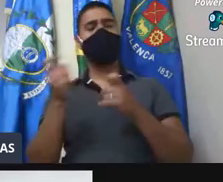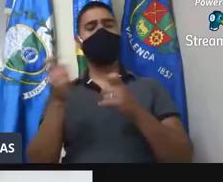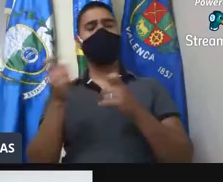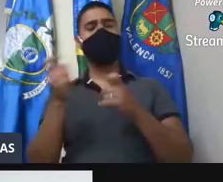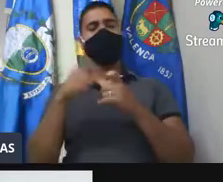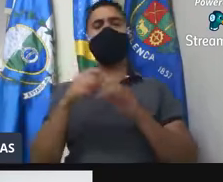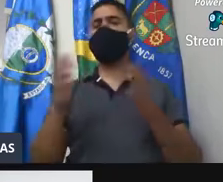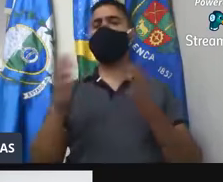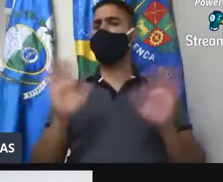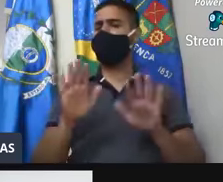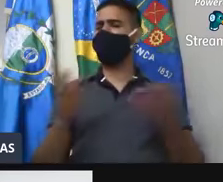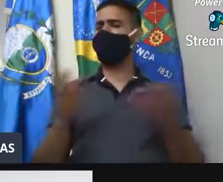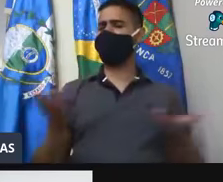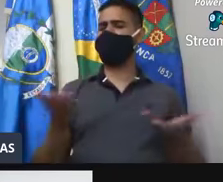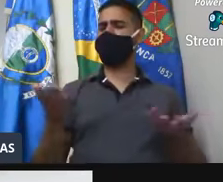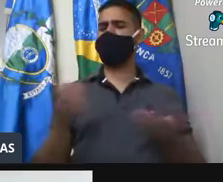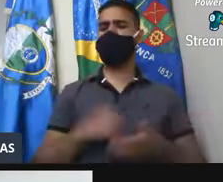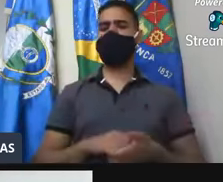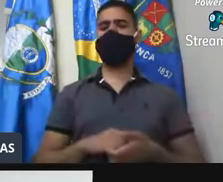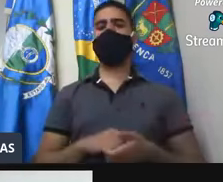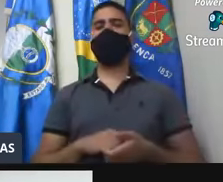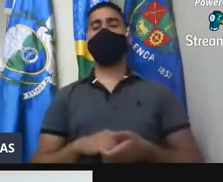atendimento. E, no,